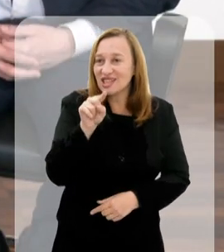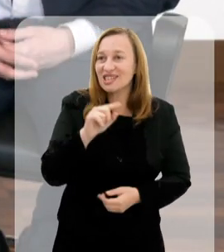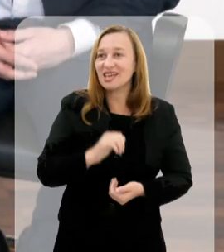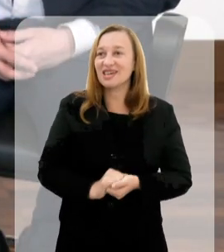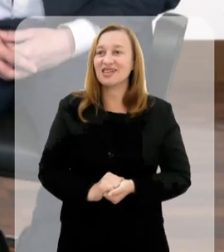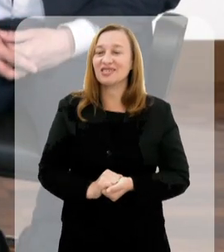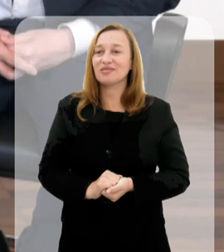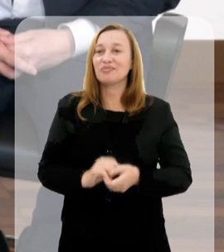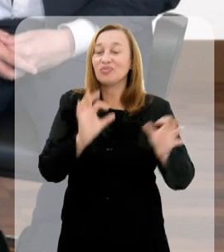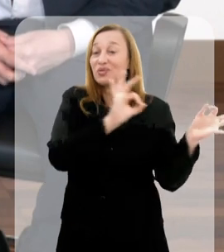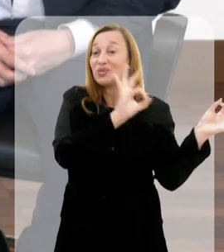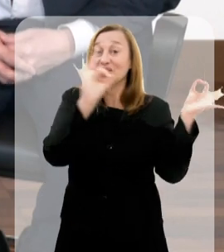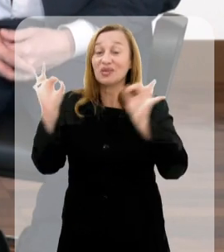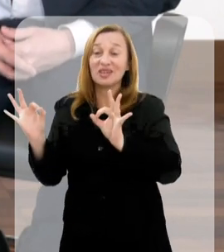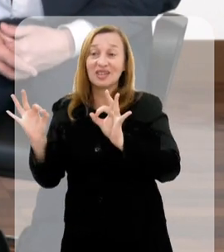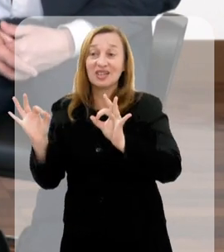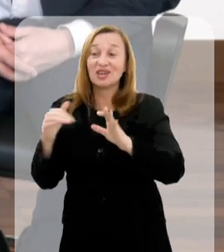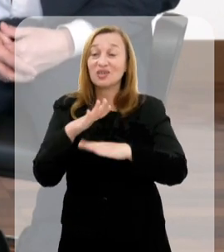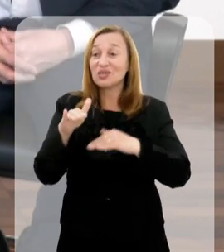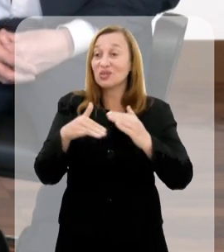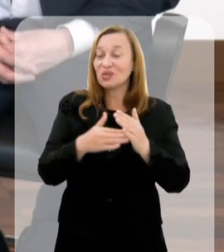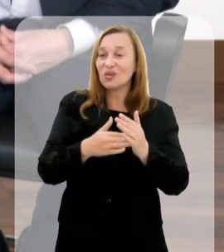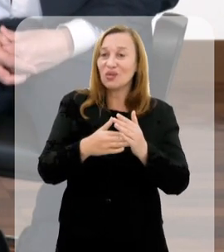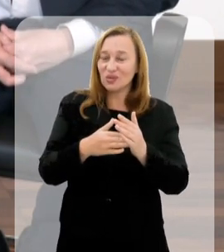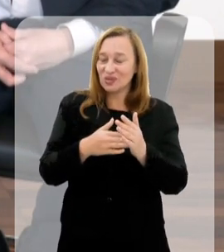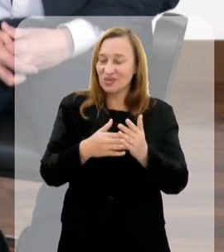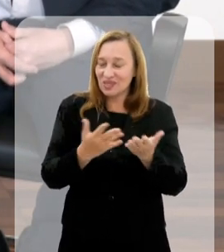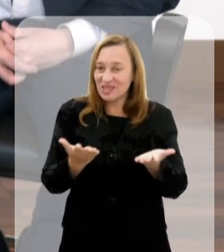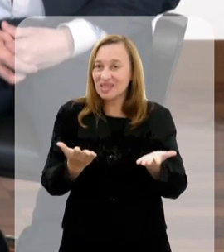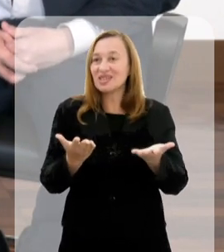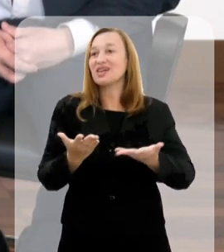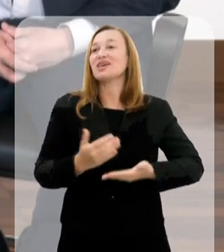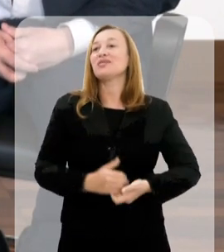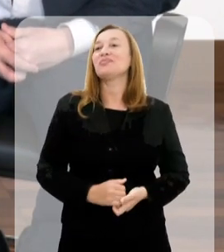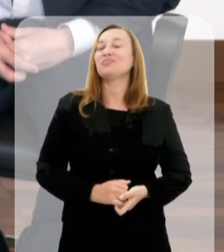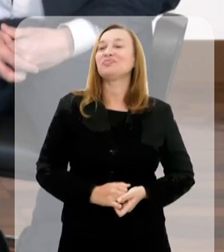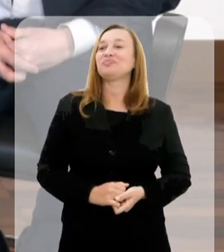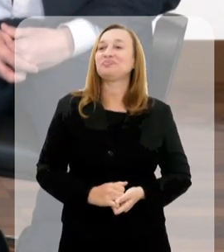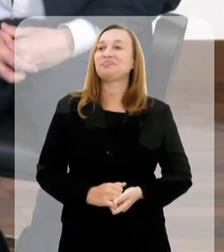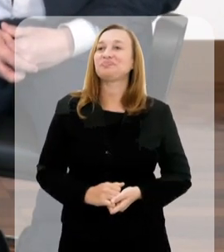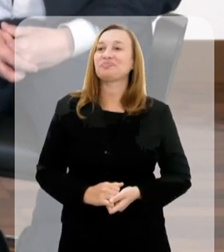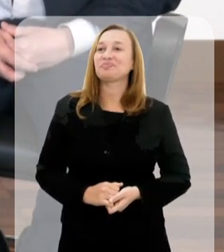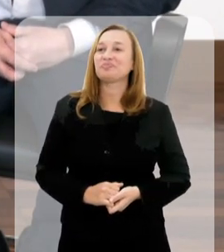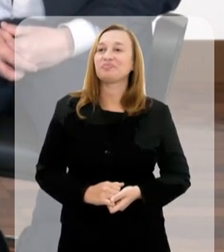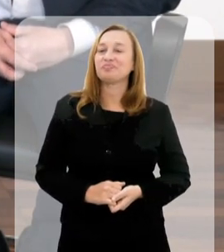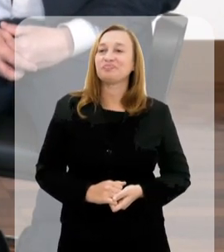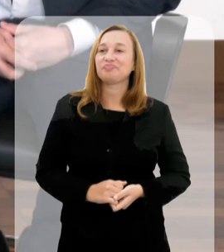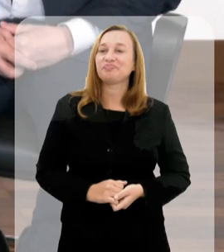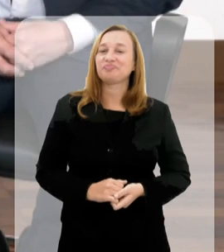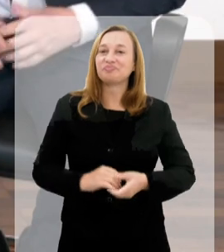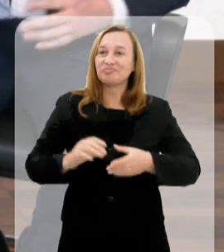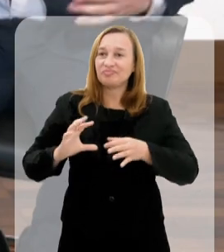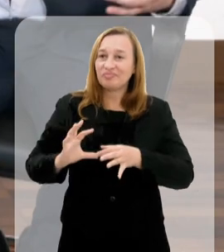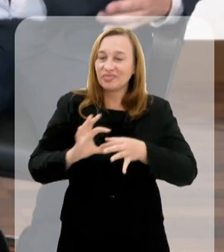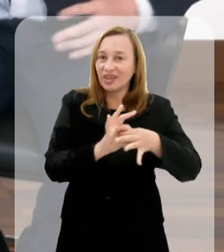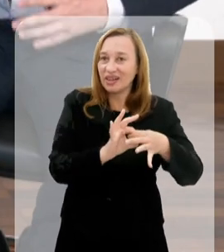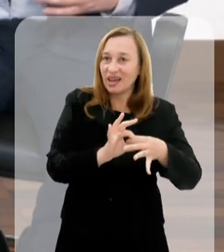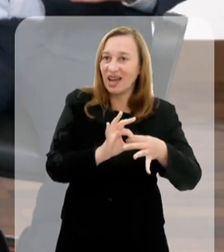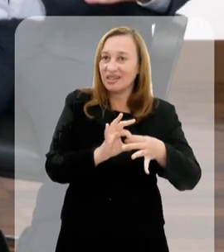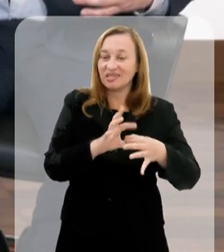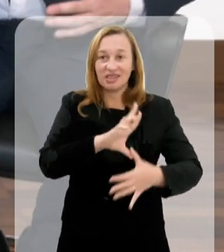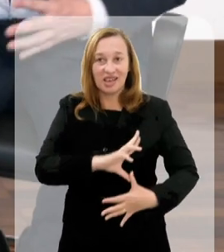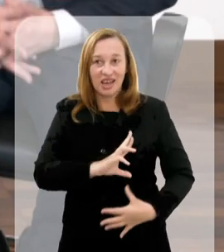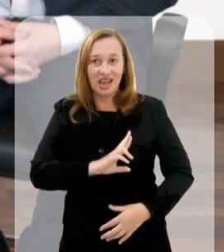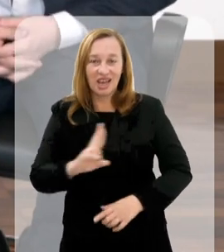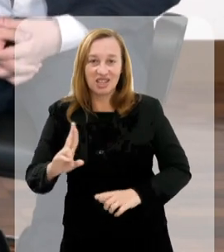seus espectadores aí, que estão todos ligados aí nessa ligação aí no